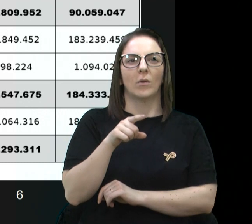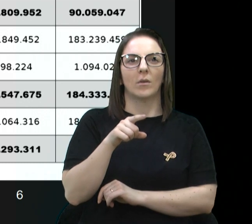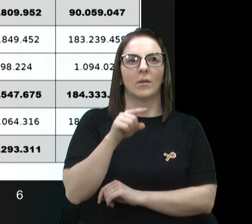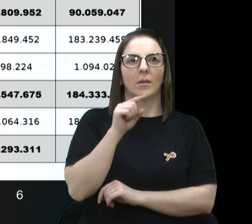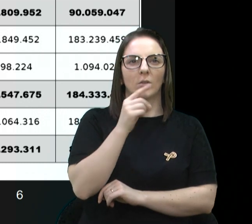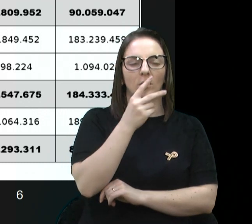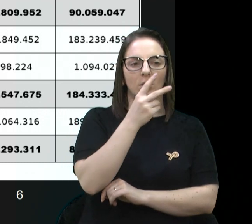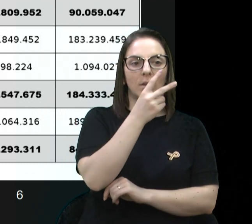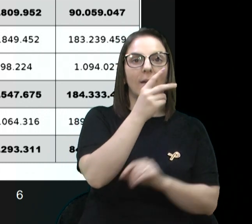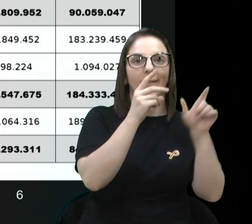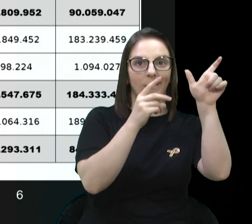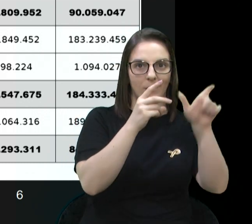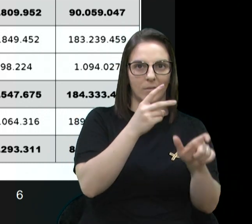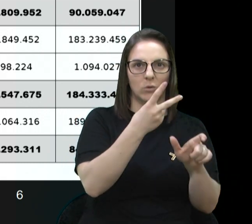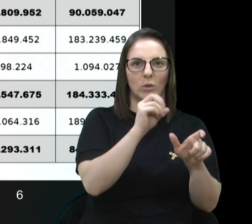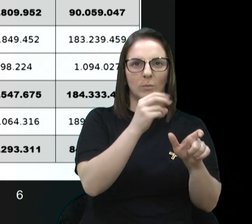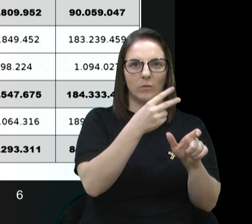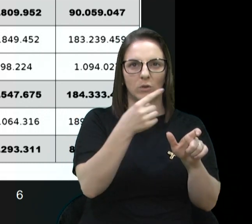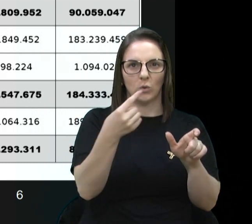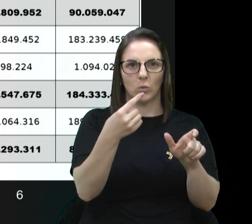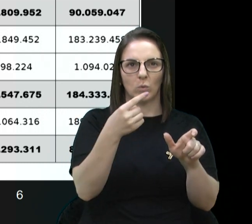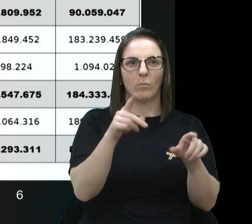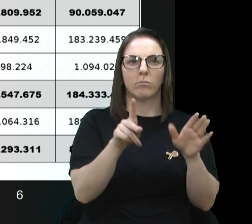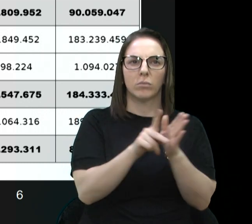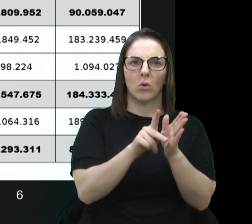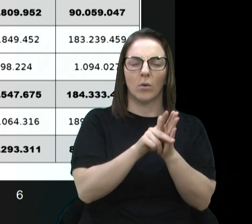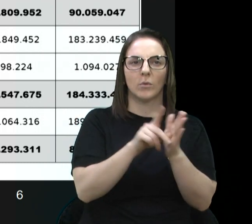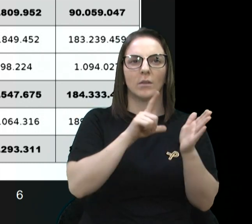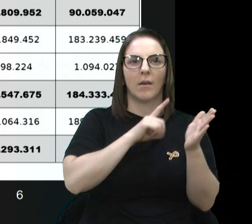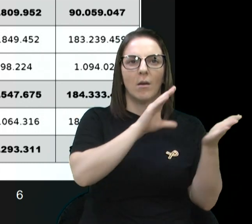2021. Verbas do município, 23